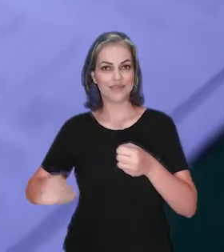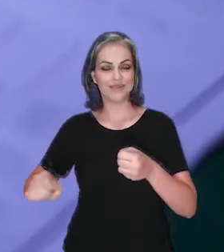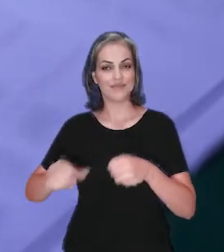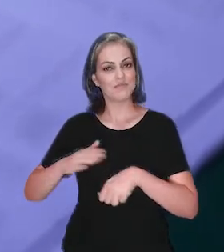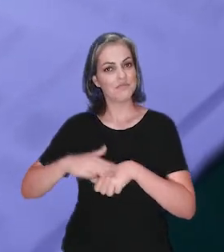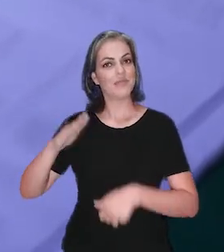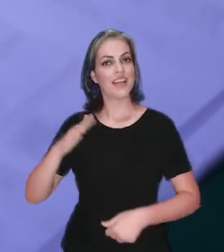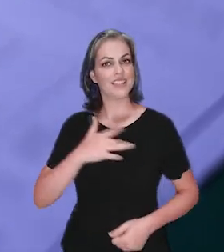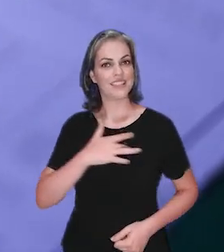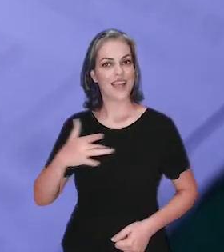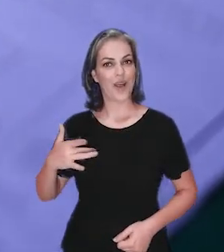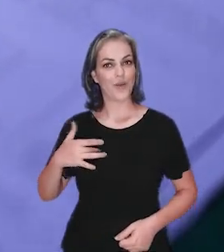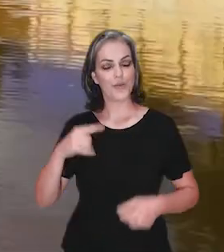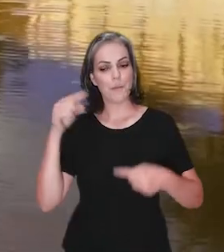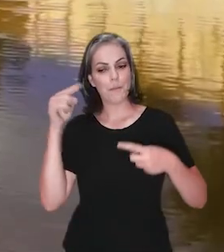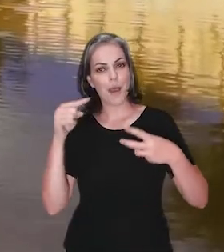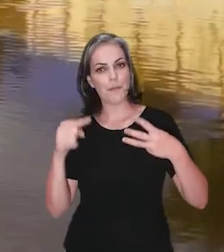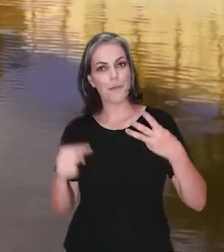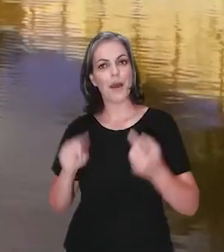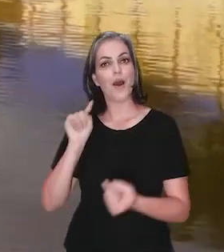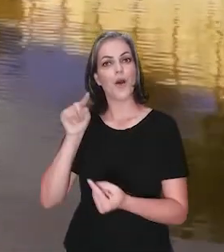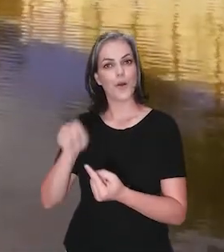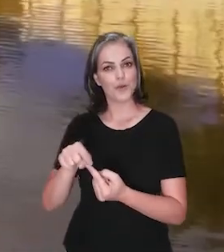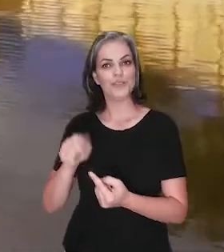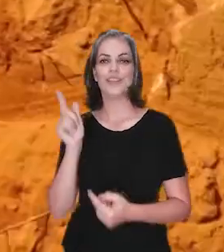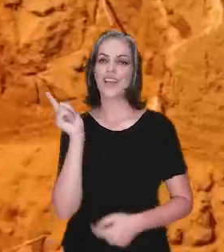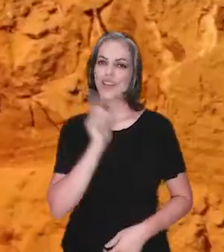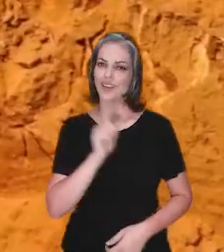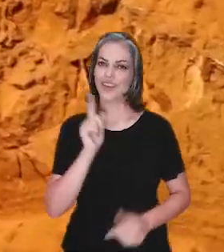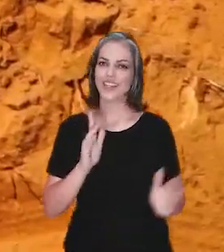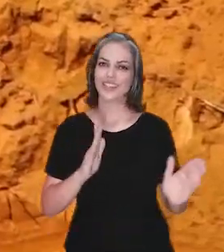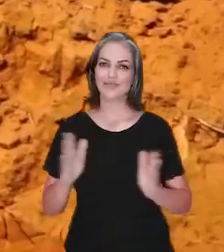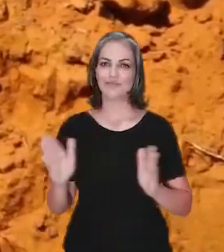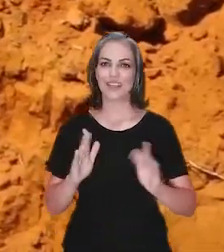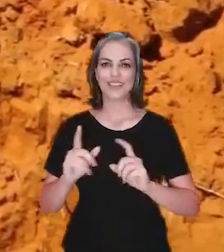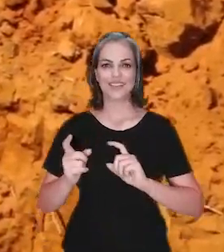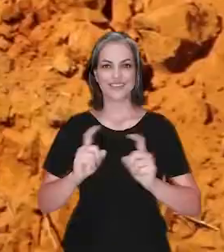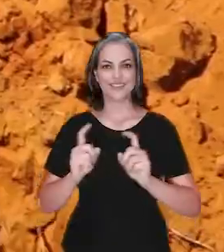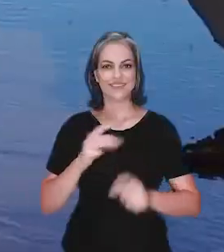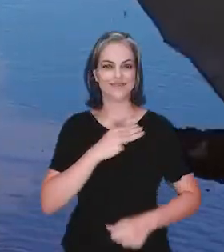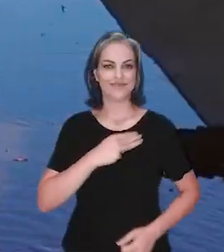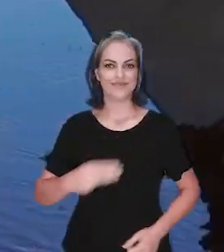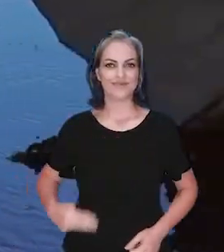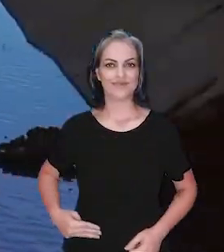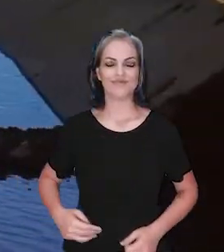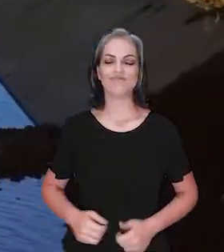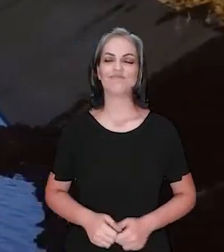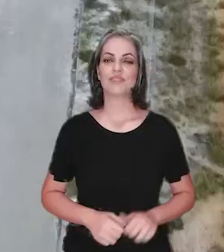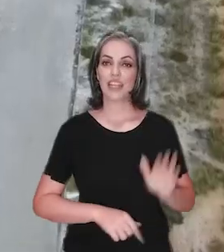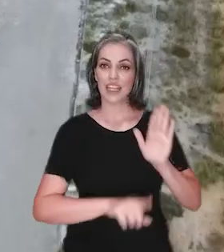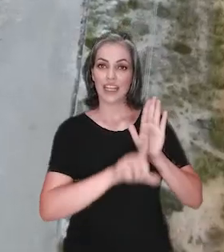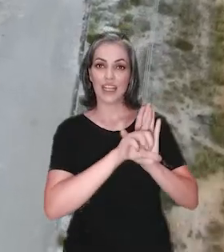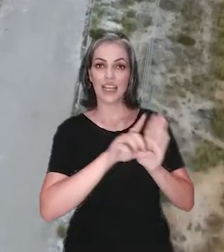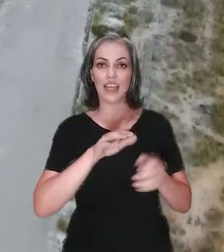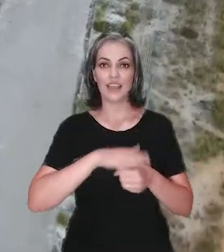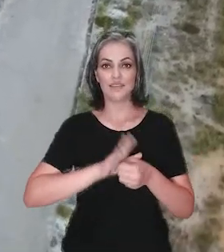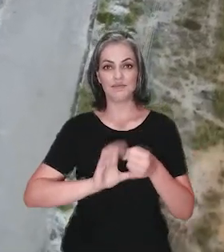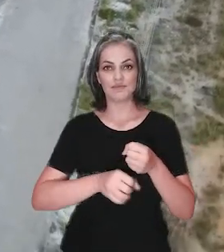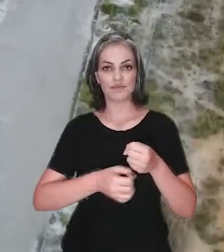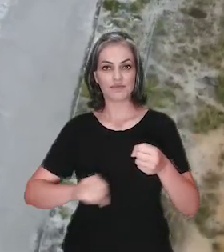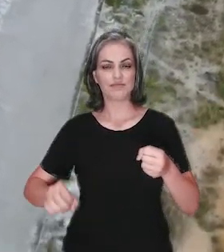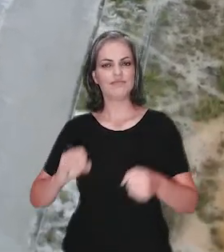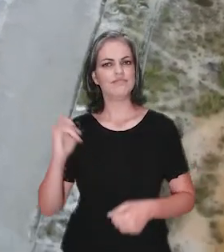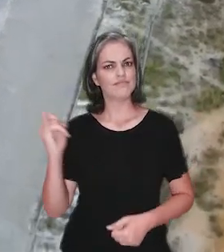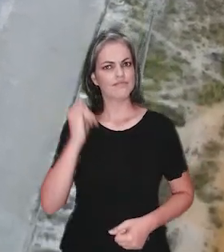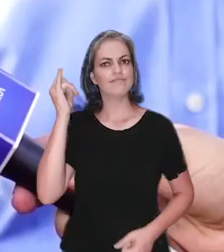mais saúde foram objetivos traçados e alcançados neste período de gestão. O marco do saneamento foi